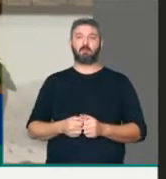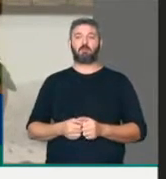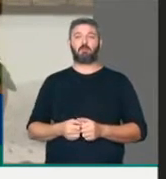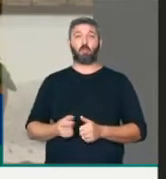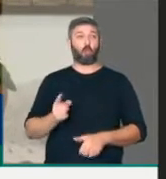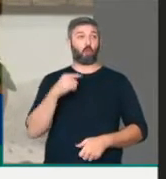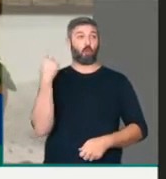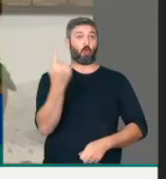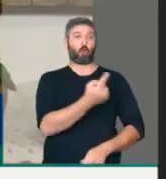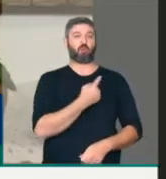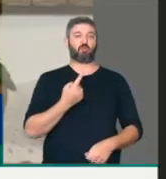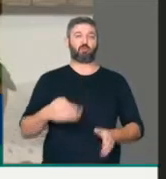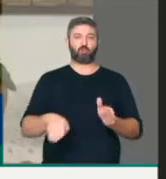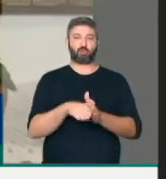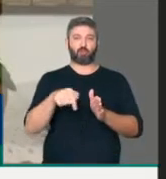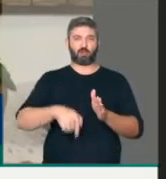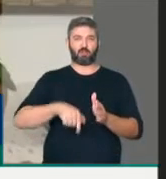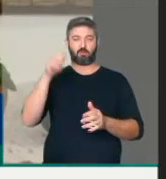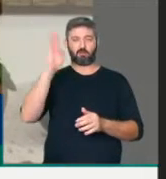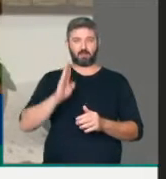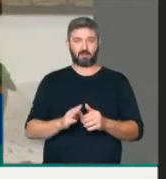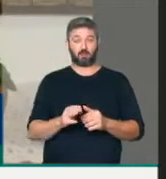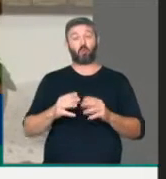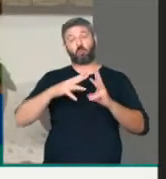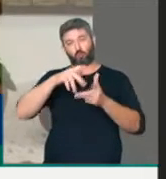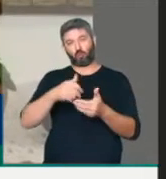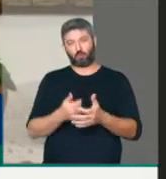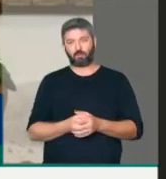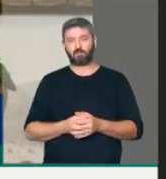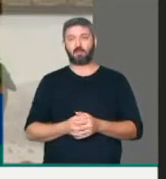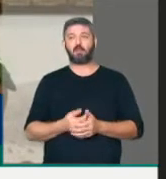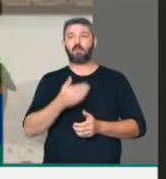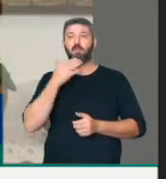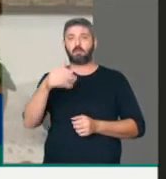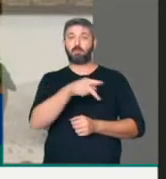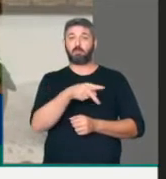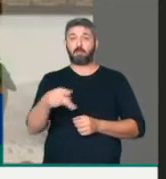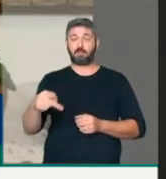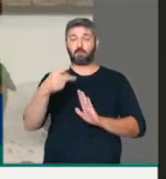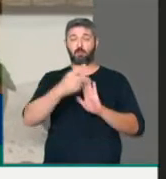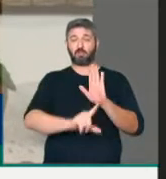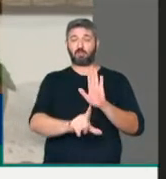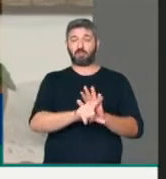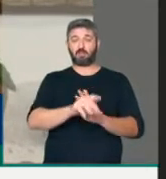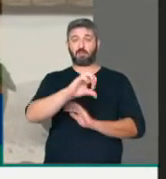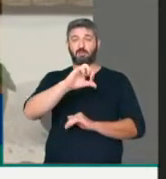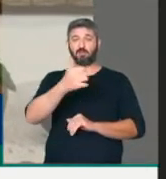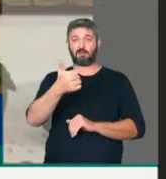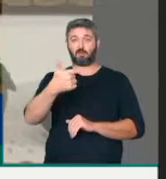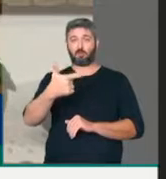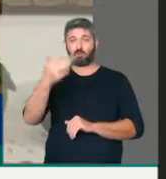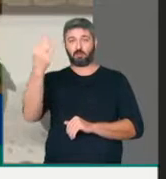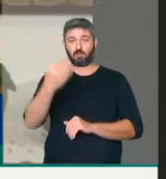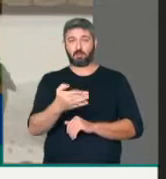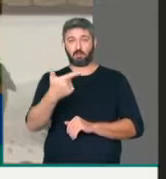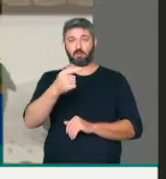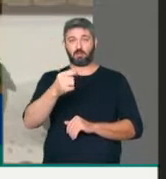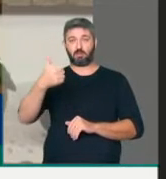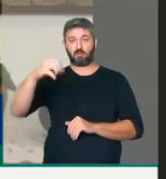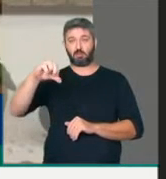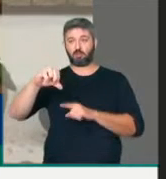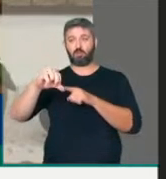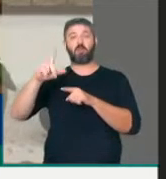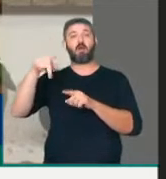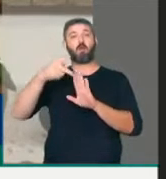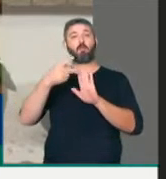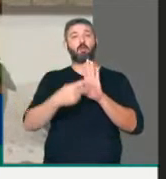e pedir ao presidente que paute o PL 912 de 2019, que é